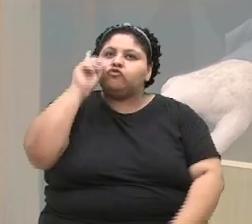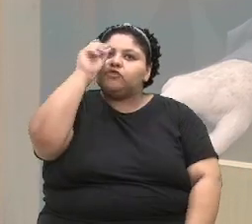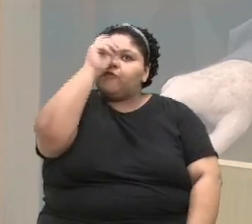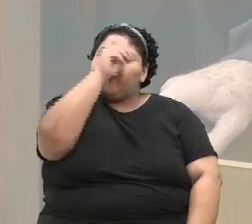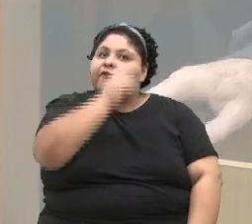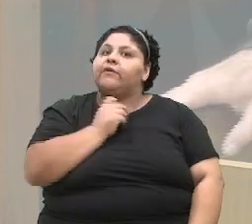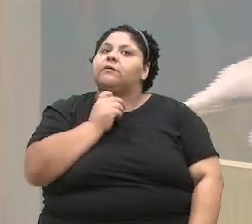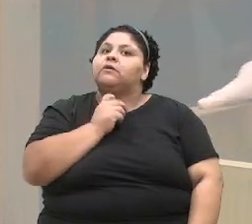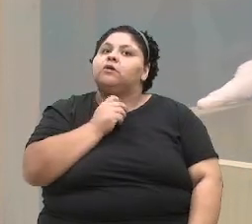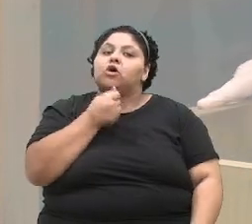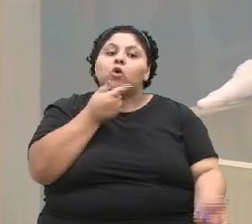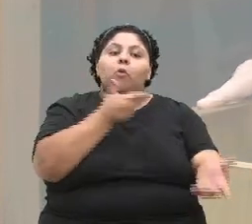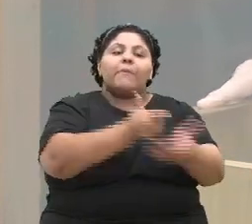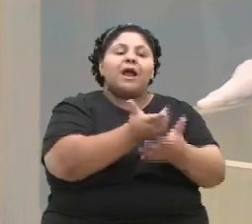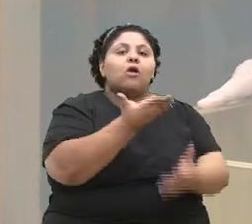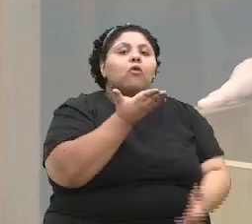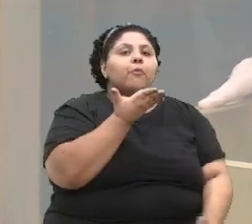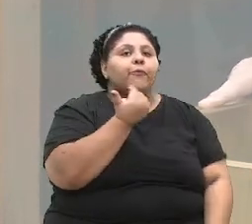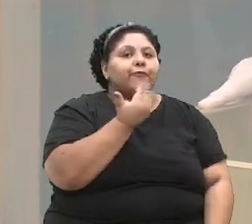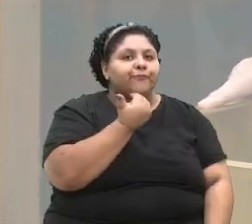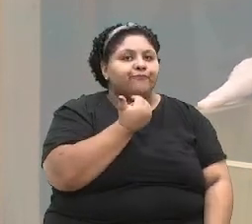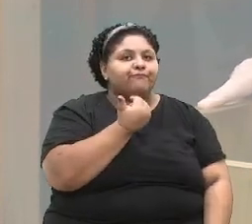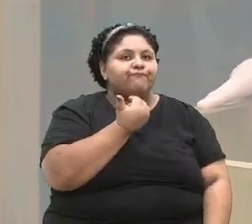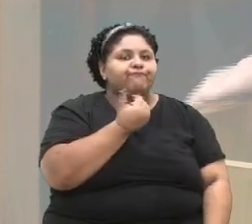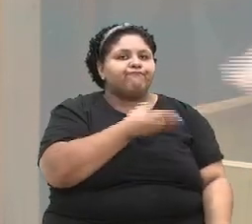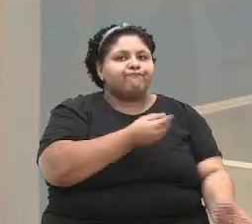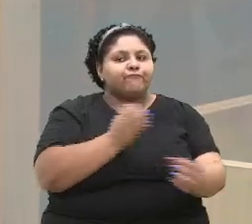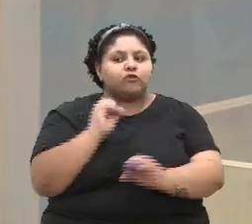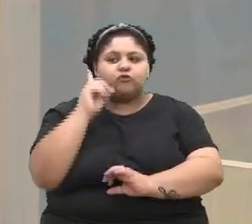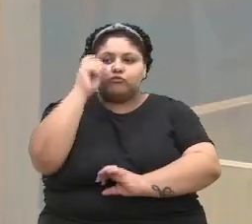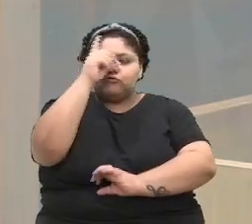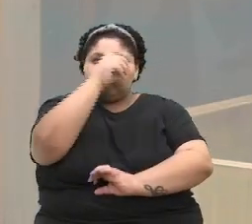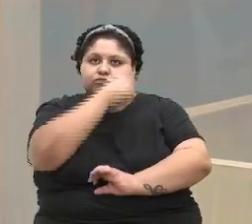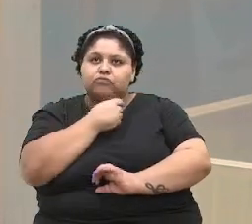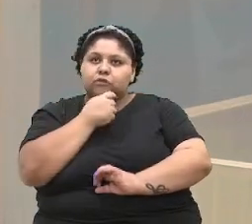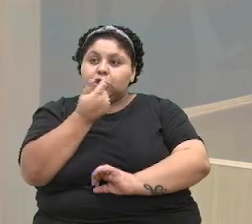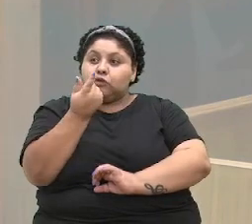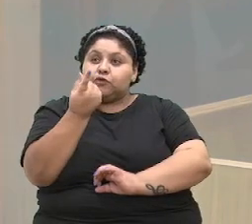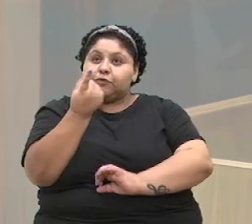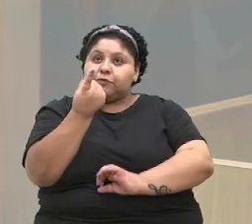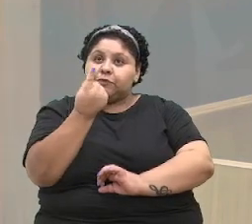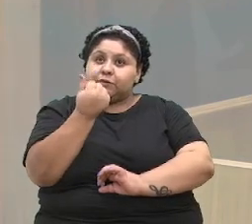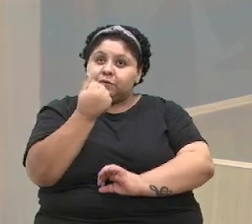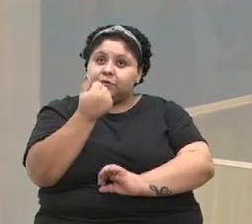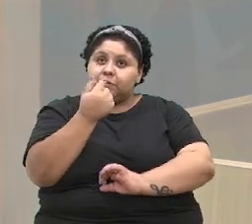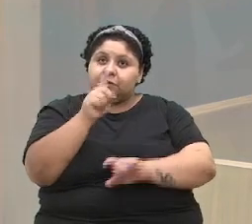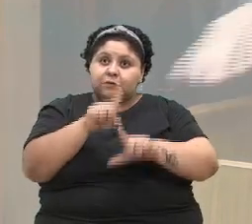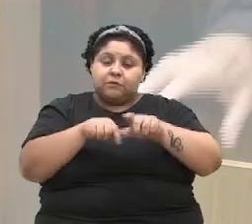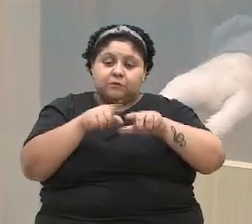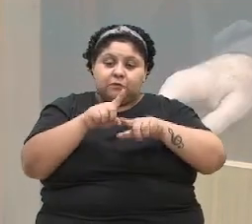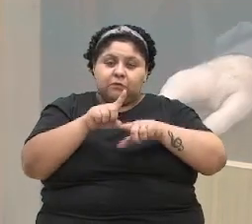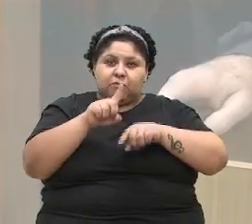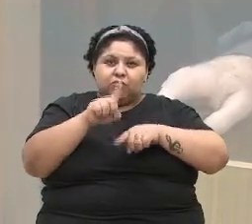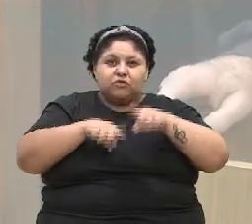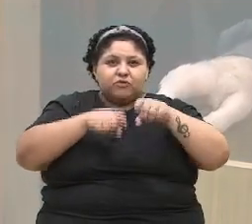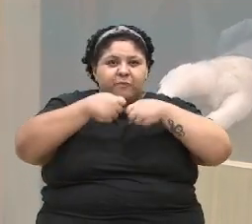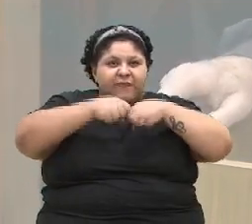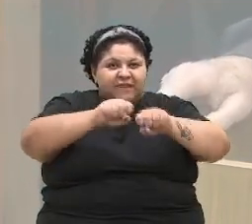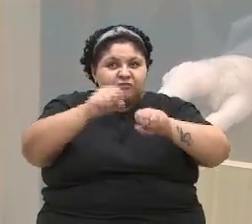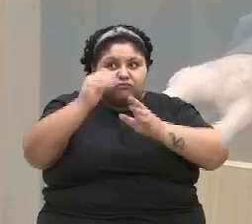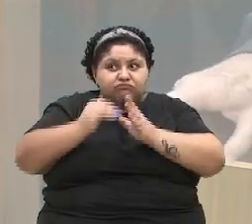comprar comida. Que é muito difícil e que os preços dos mercados estão muito altos.